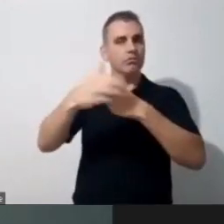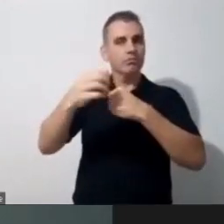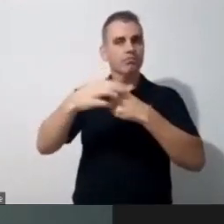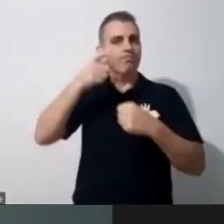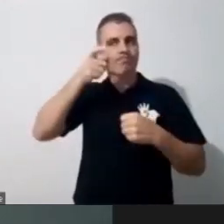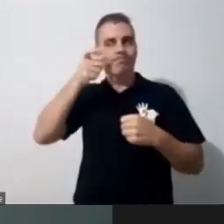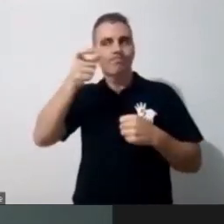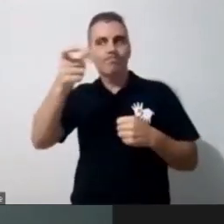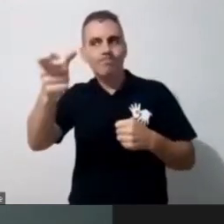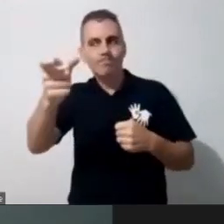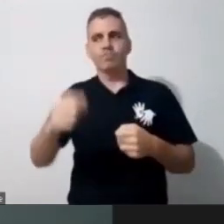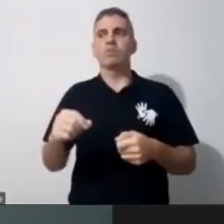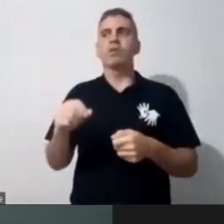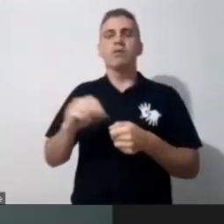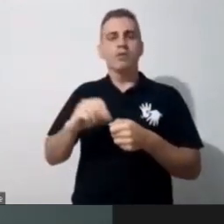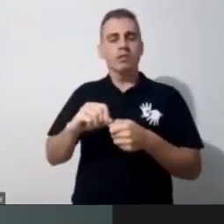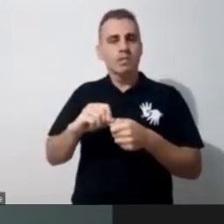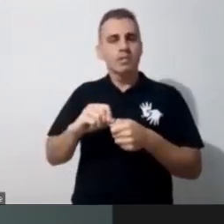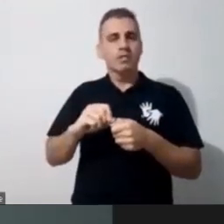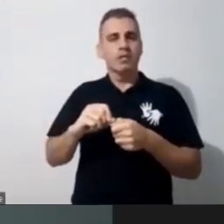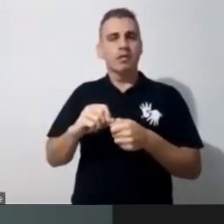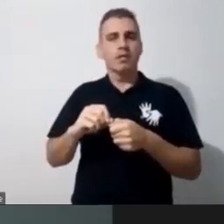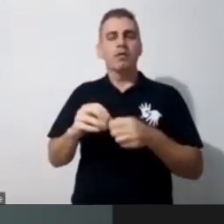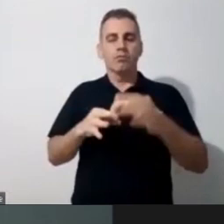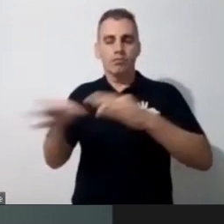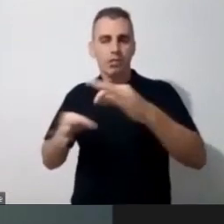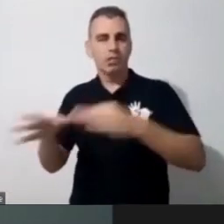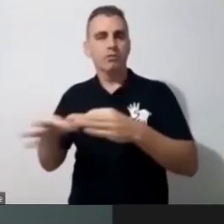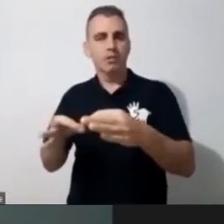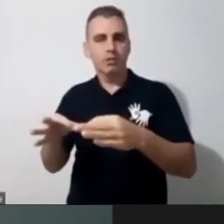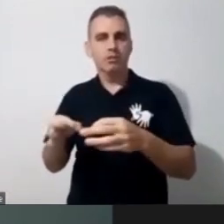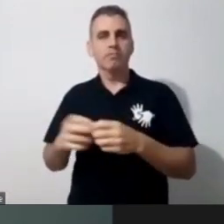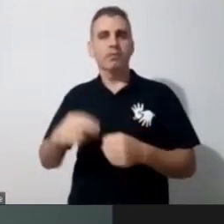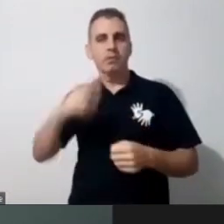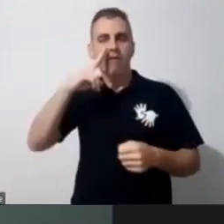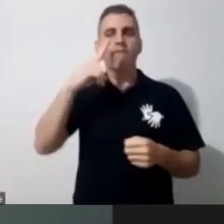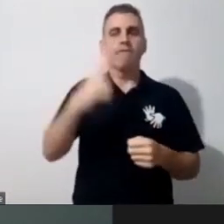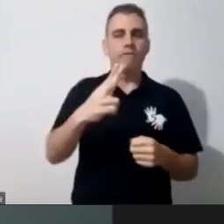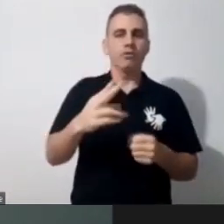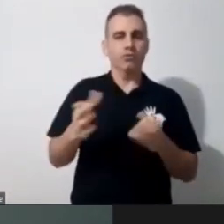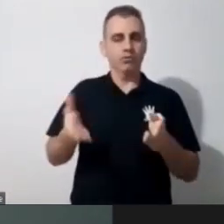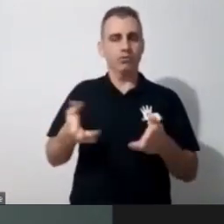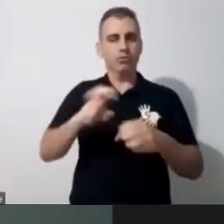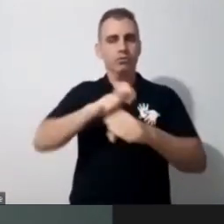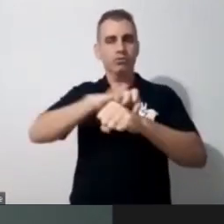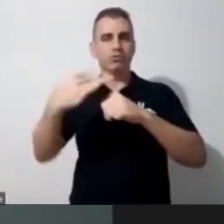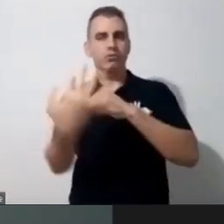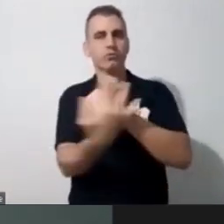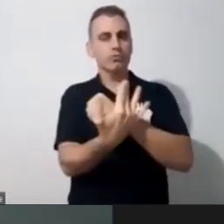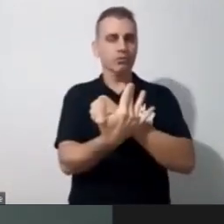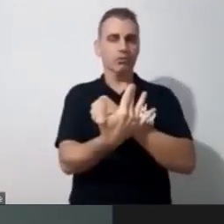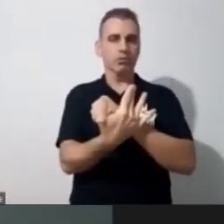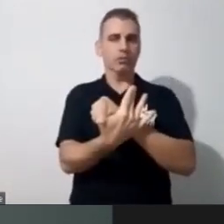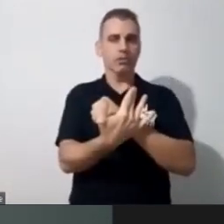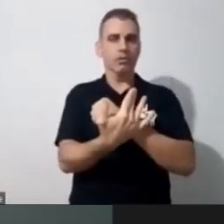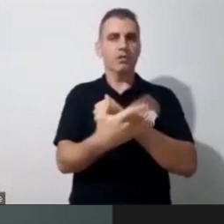do planejamento na rotina, então isso está muito forte no período de pandemia, é o respeito ao